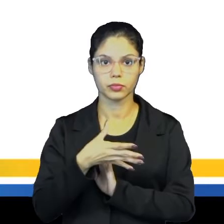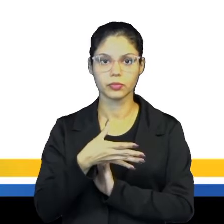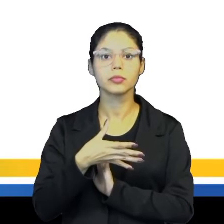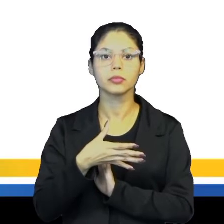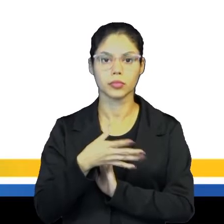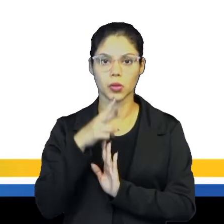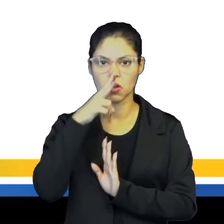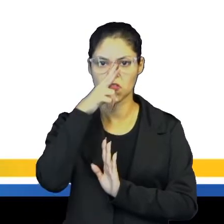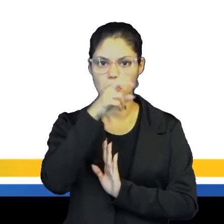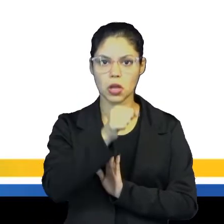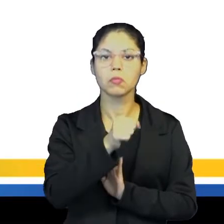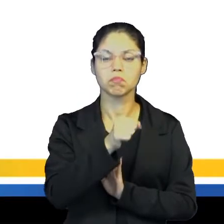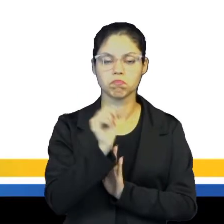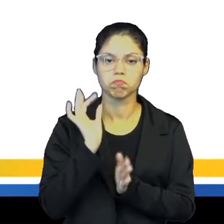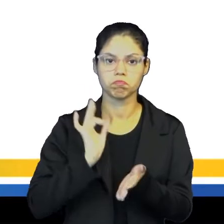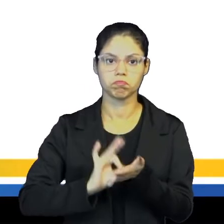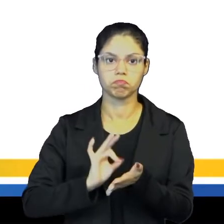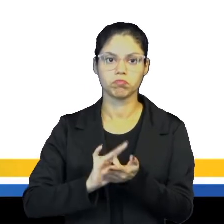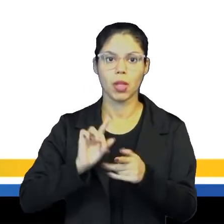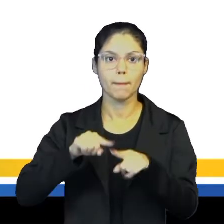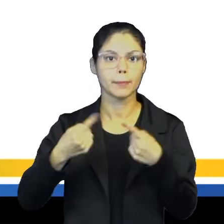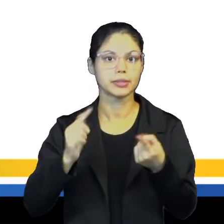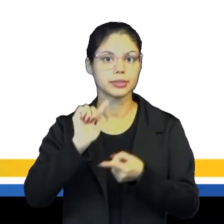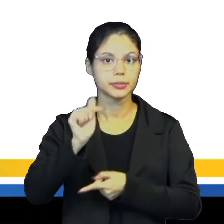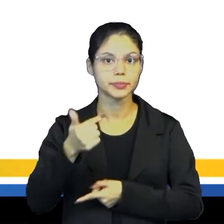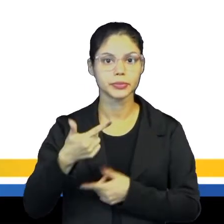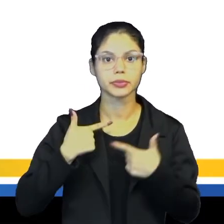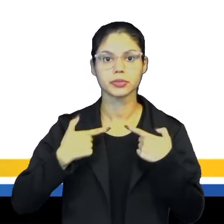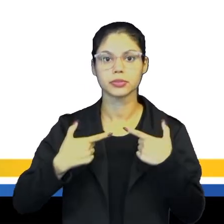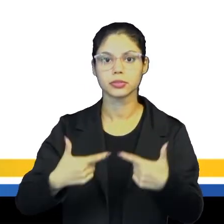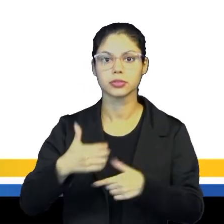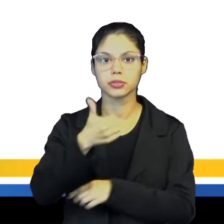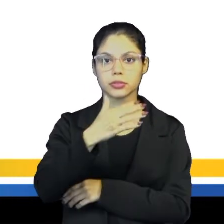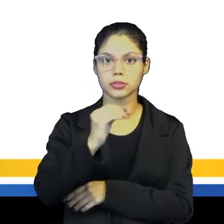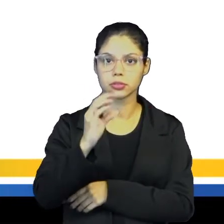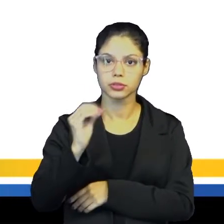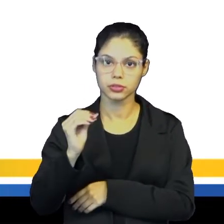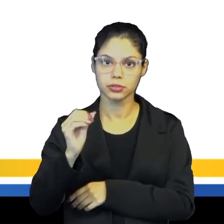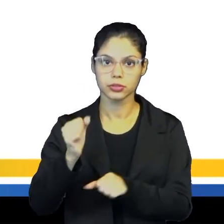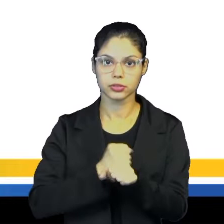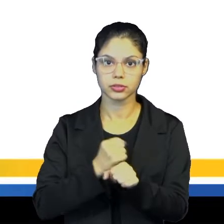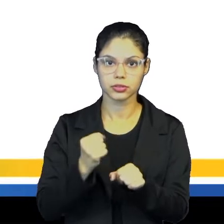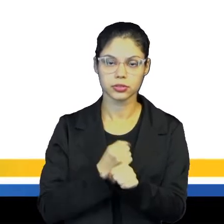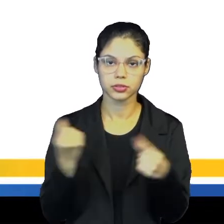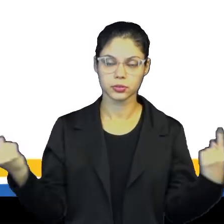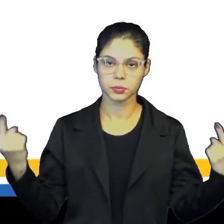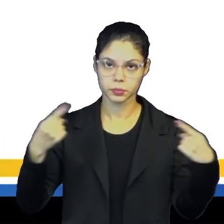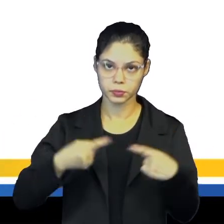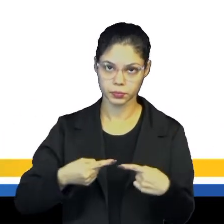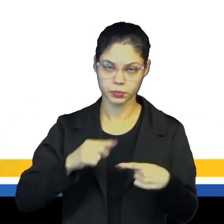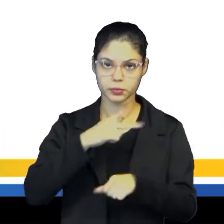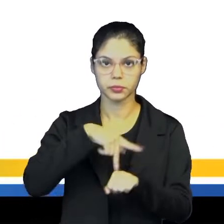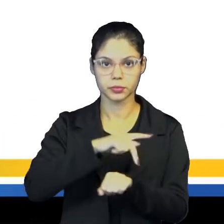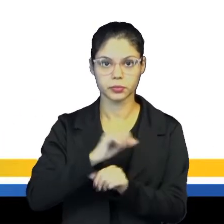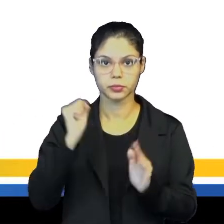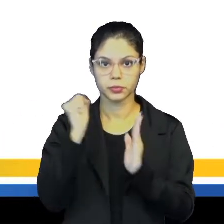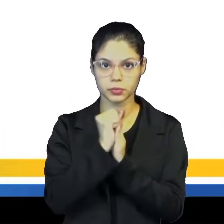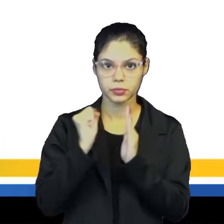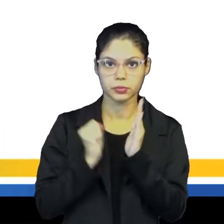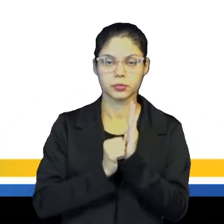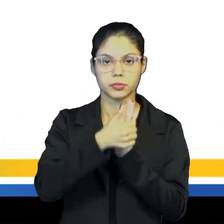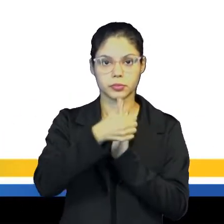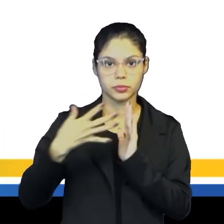sinais desse fortalecimento do poder real, mas apenas depois da Guerra dos Cem Anos, travada entre esses dois países, desde o século